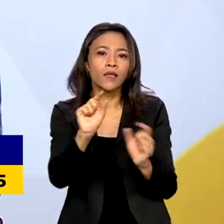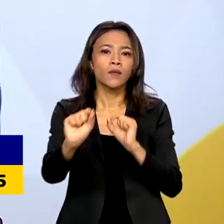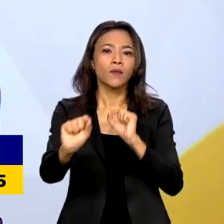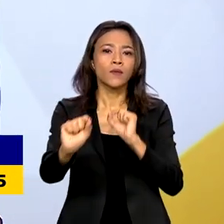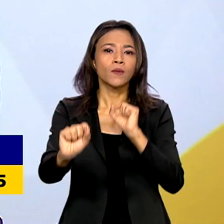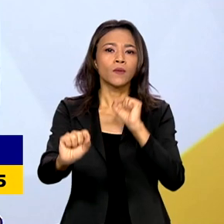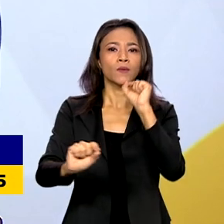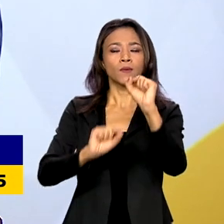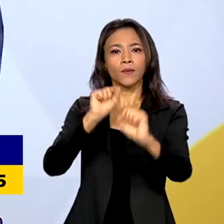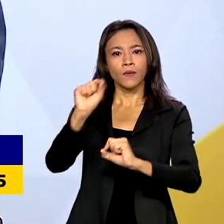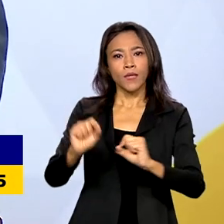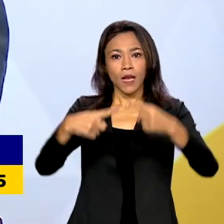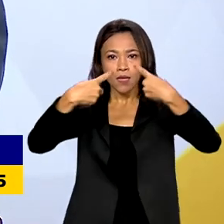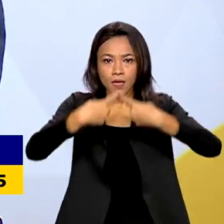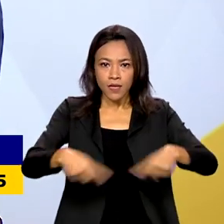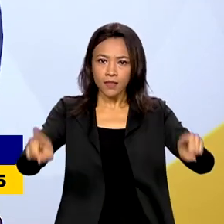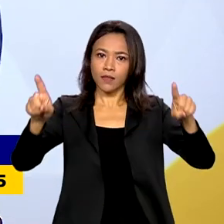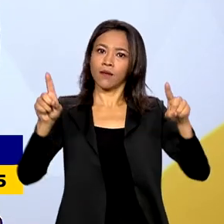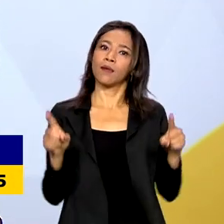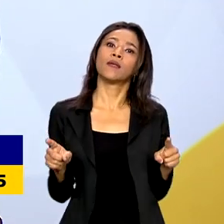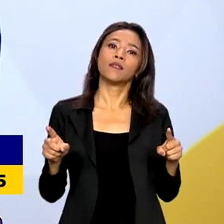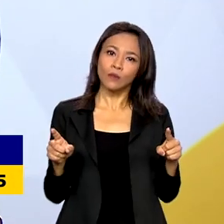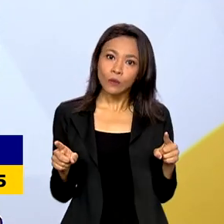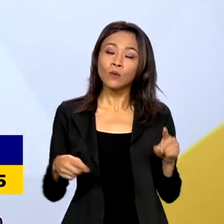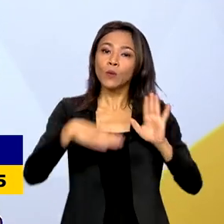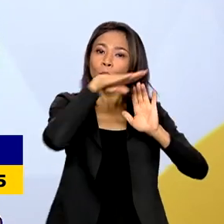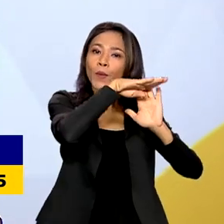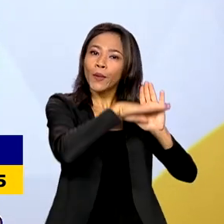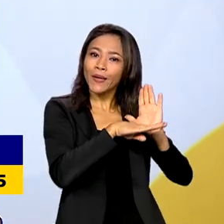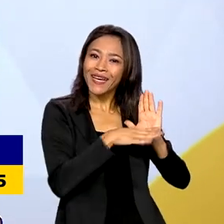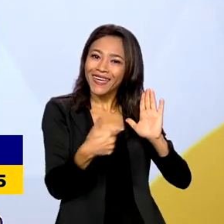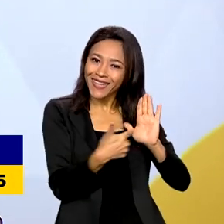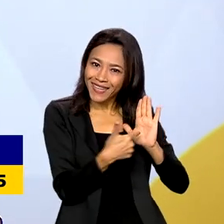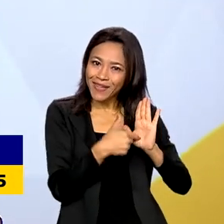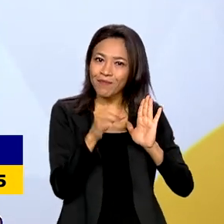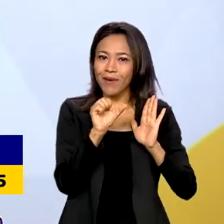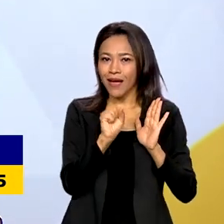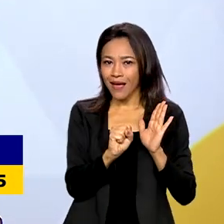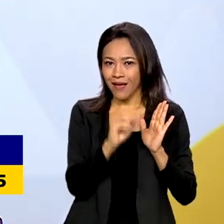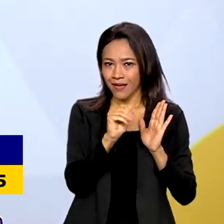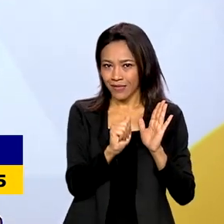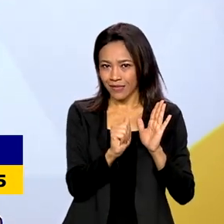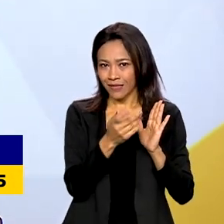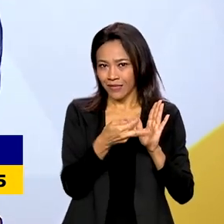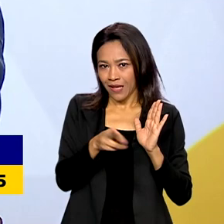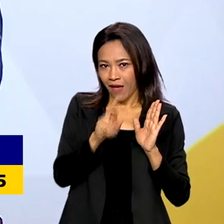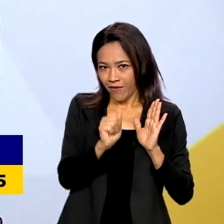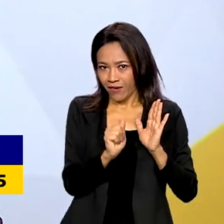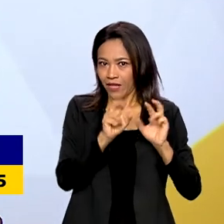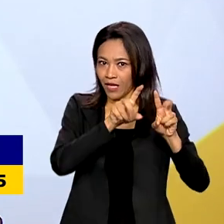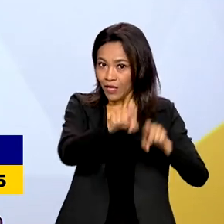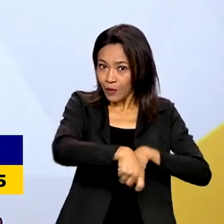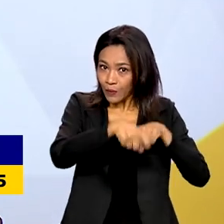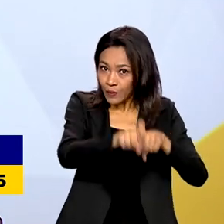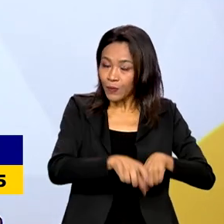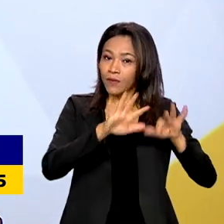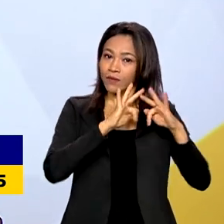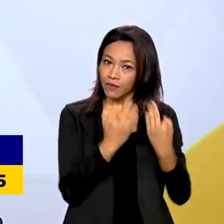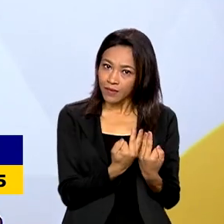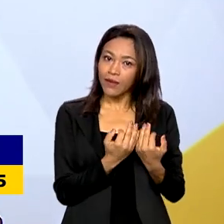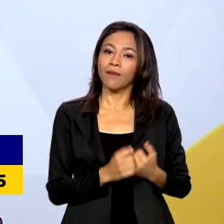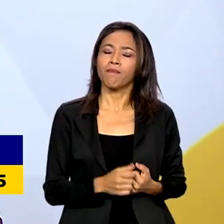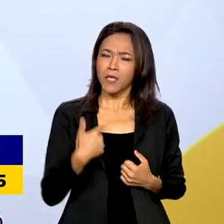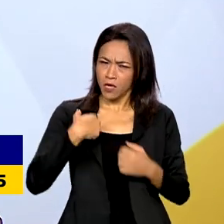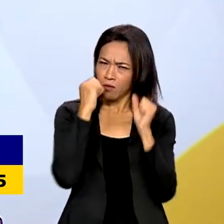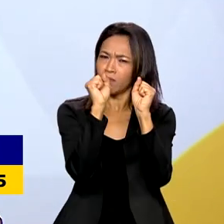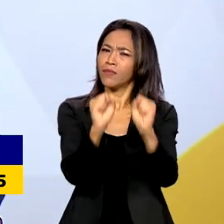lançamento do programa do Plano Safra para a Agricultura Familiar. E eu posso